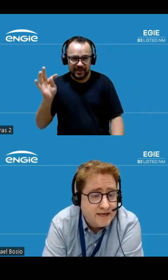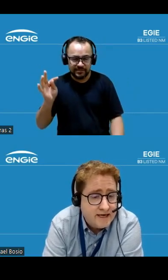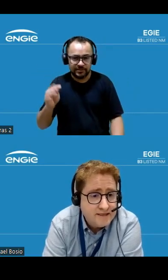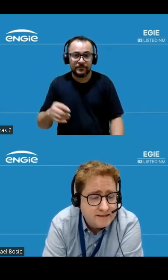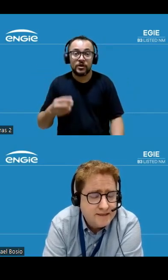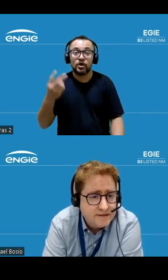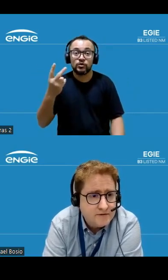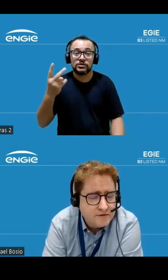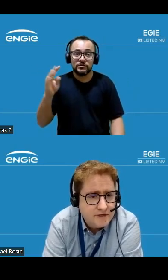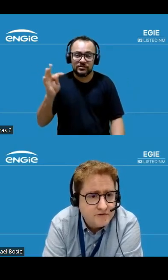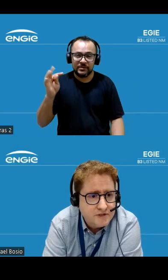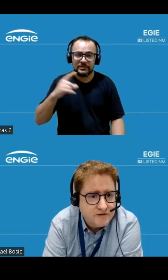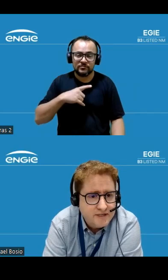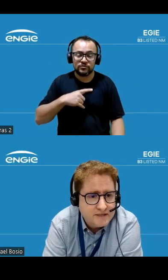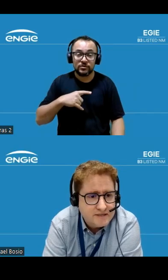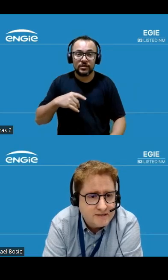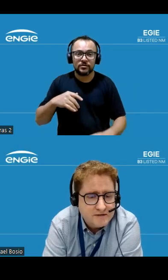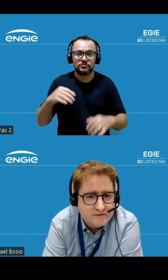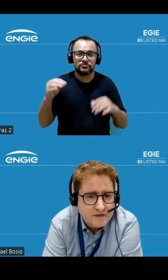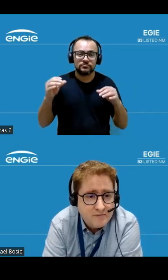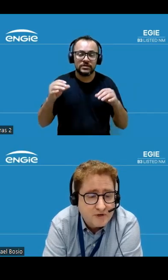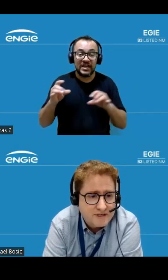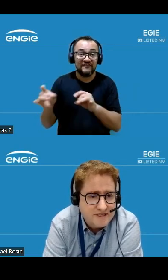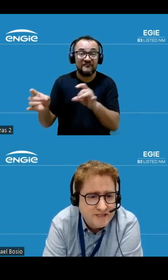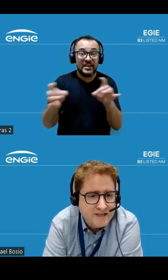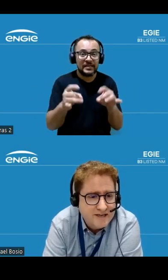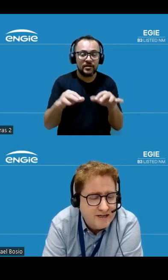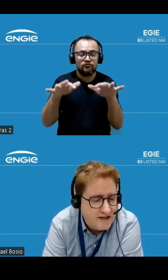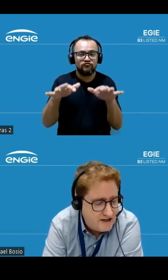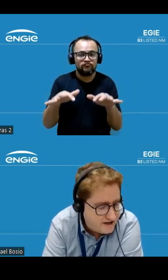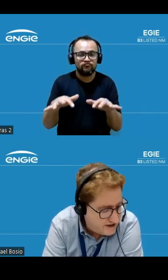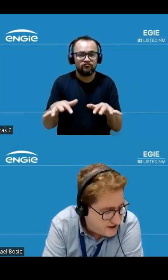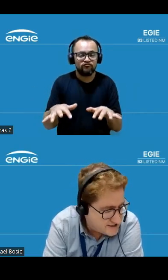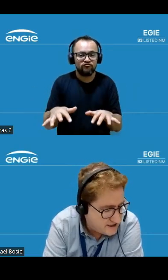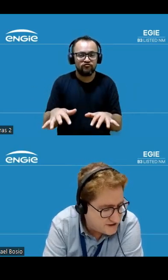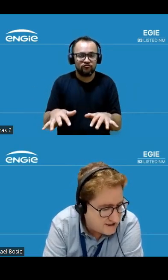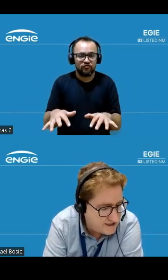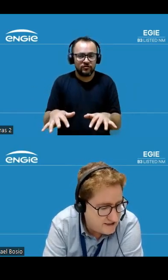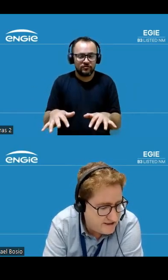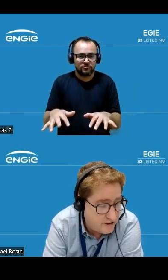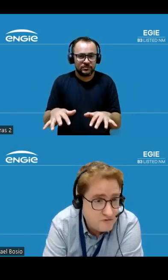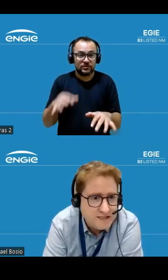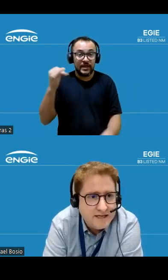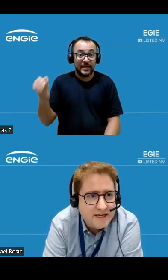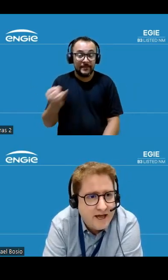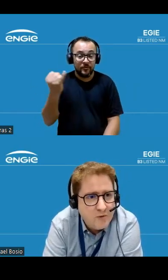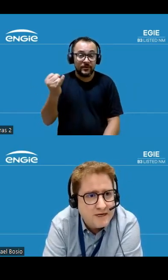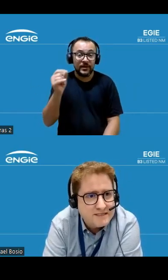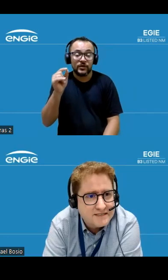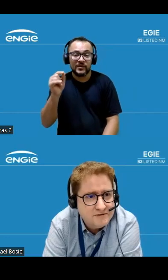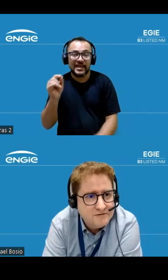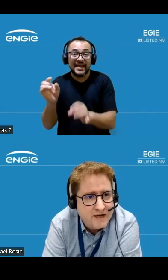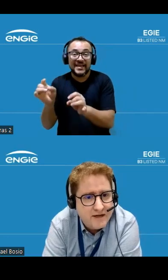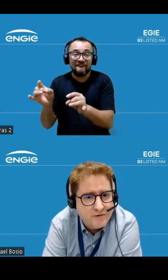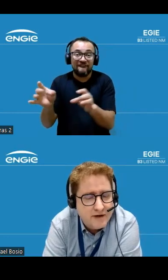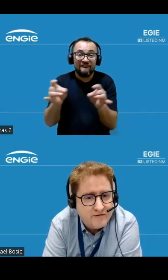desacelerada no nível de vendas então é importante ressaltar que não vender é uma